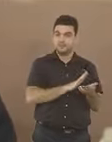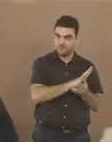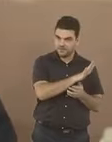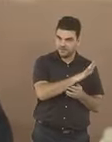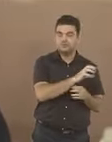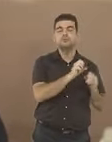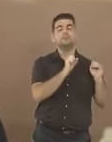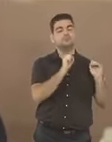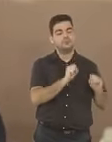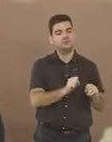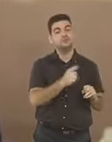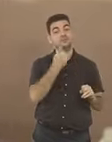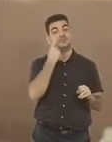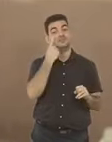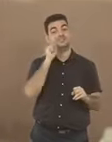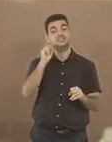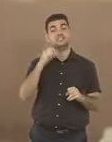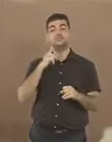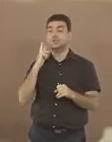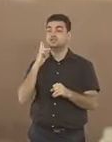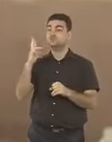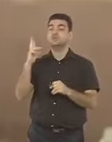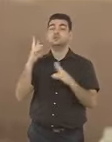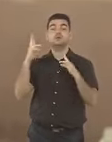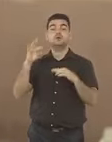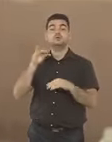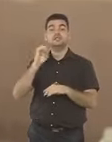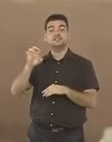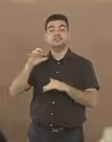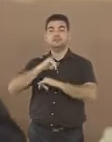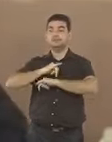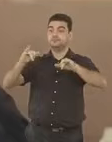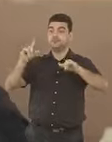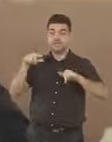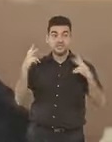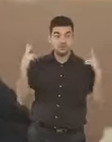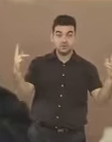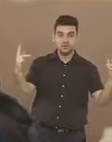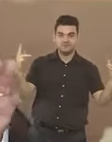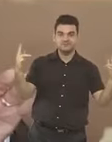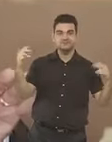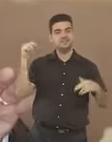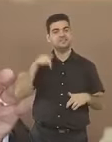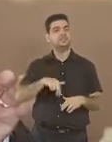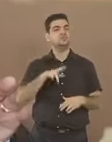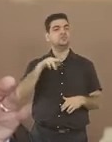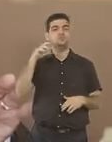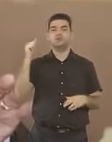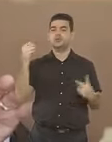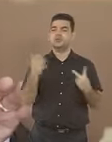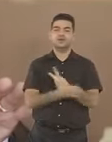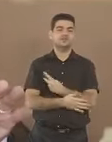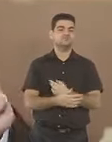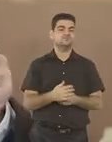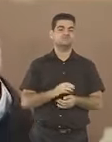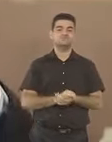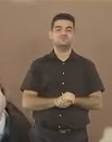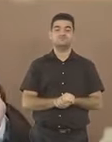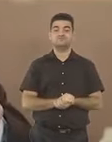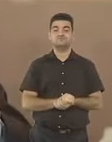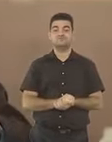urnas para conferir com o resultado divulgado pelo TSE. Nunca houve divergência.